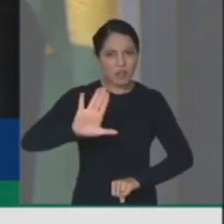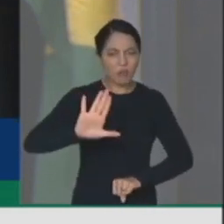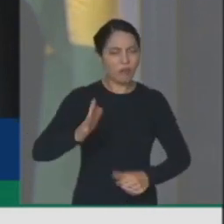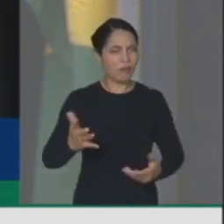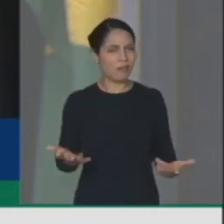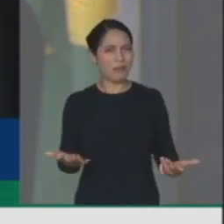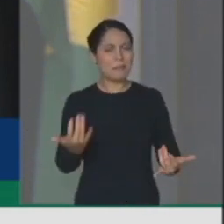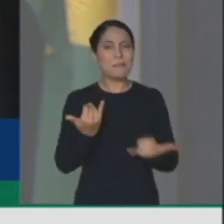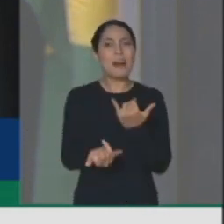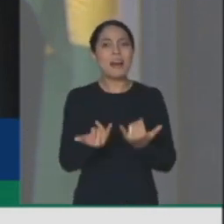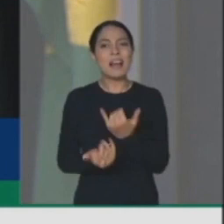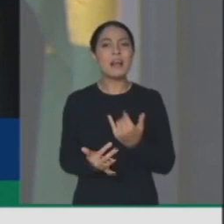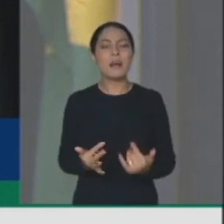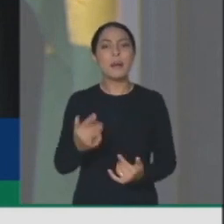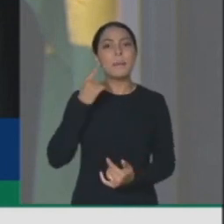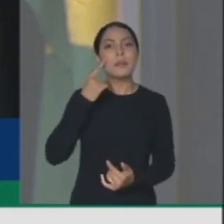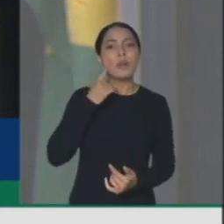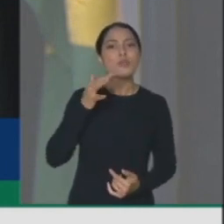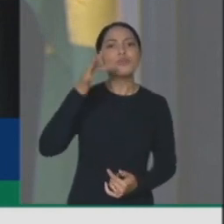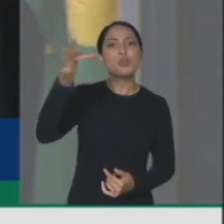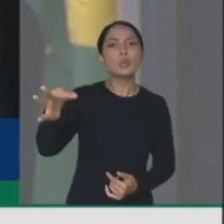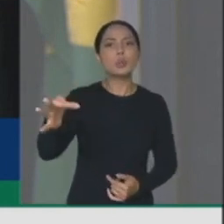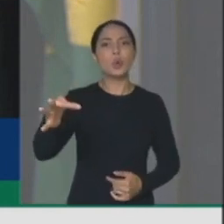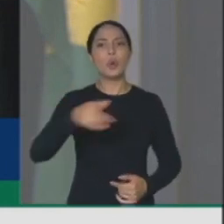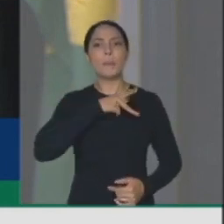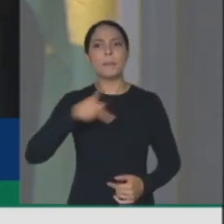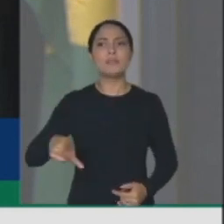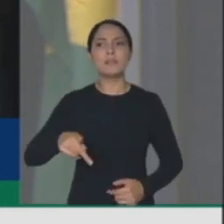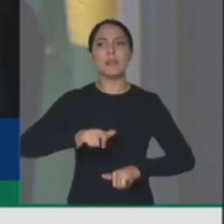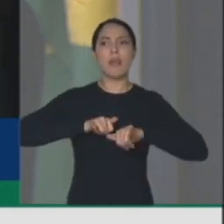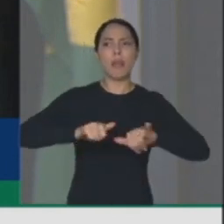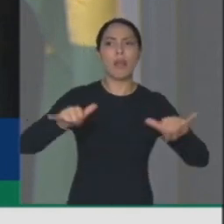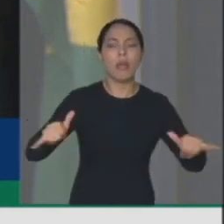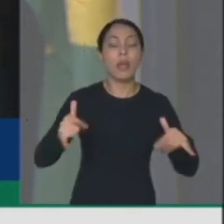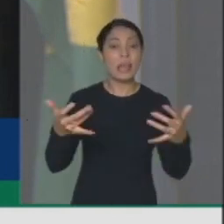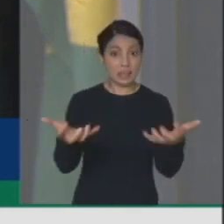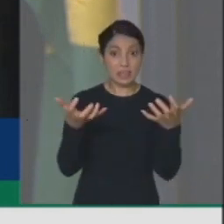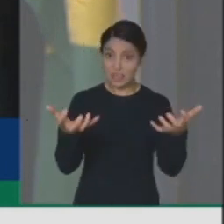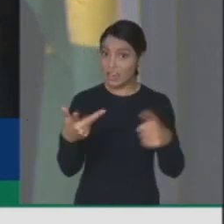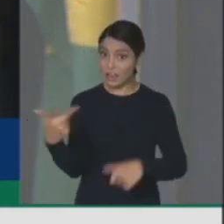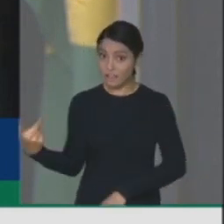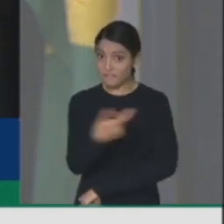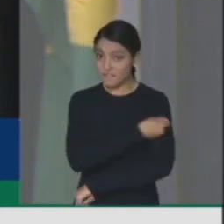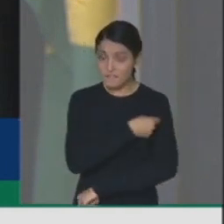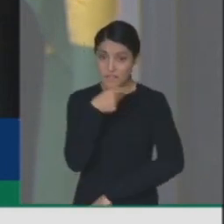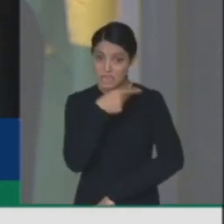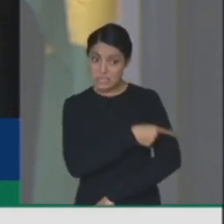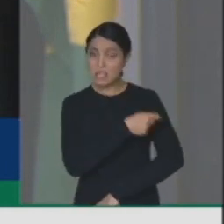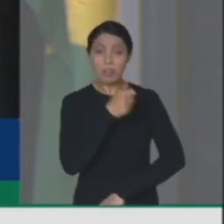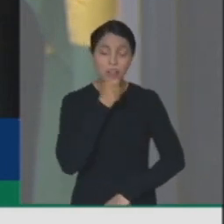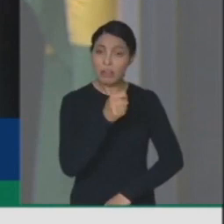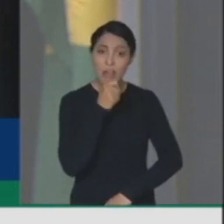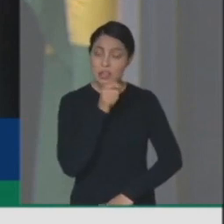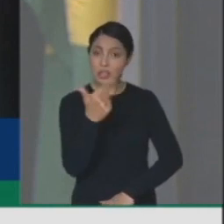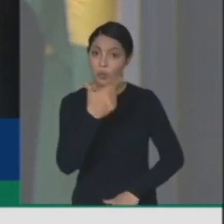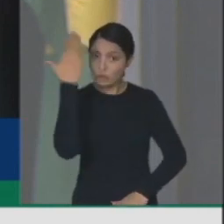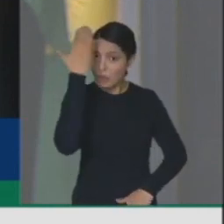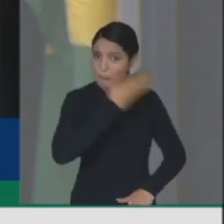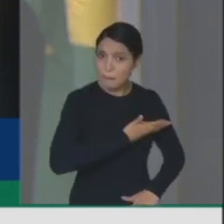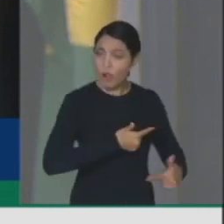campanha à presidência e querendo vender uma vacina que sequer teve a sua eficácia